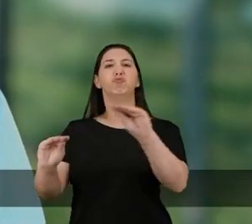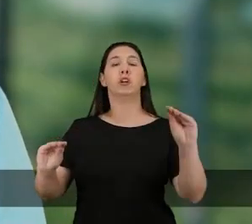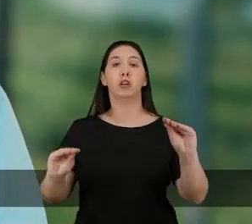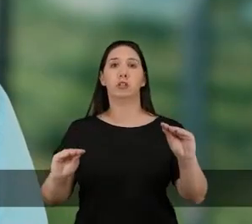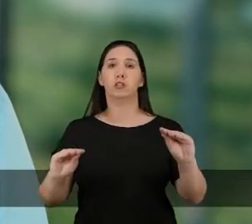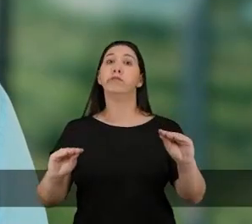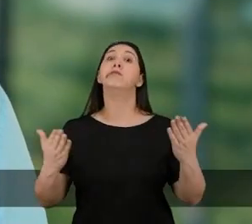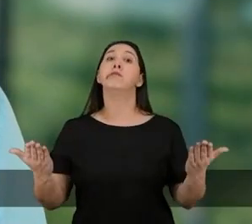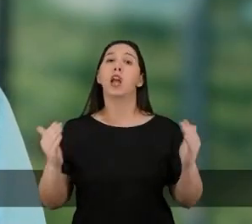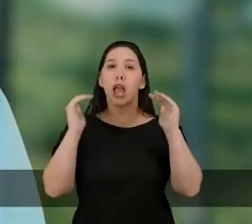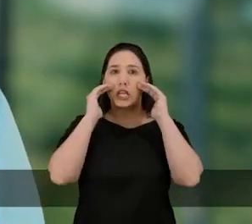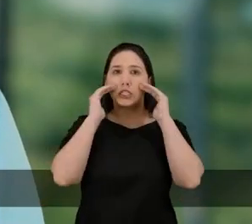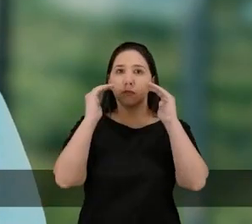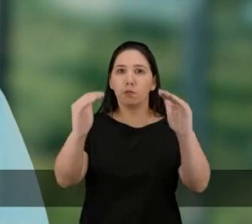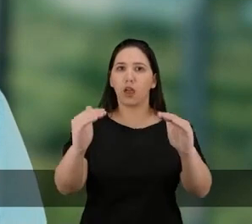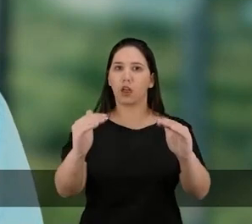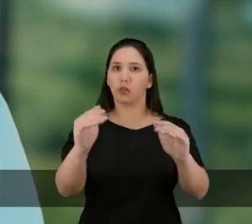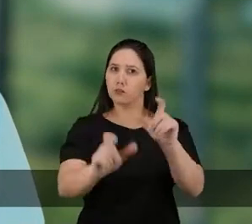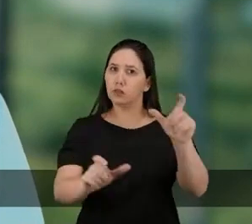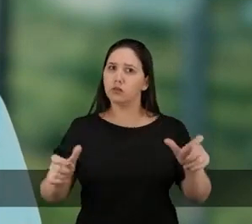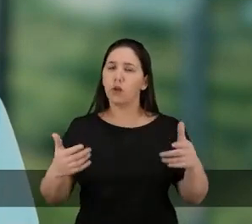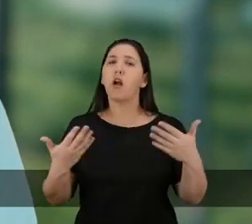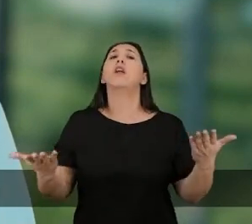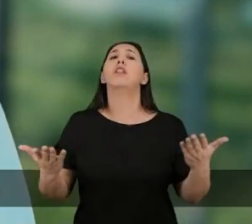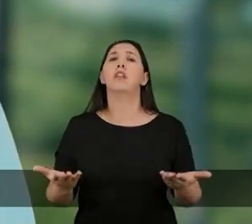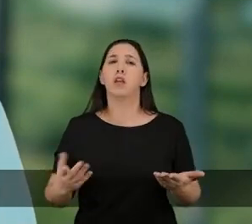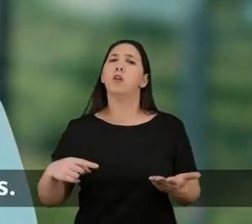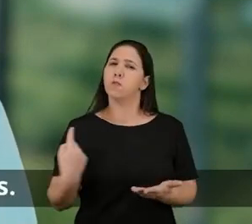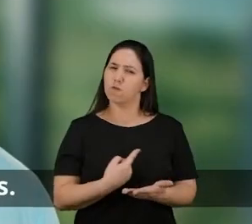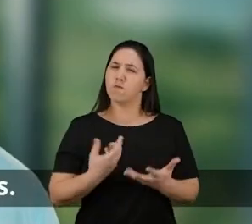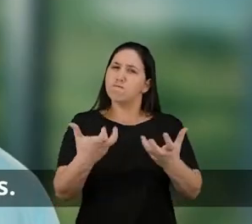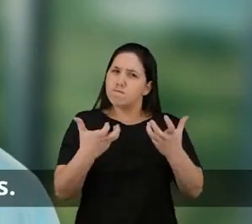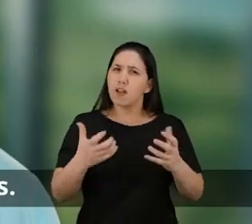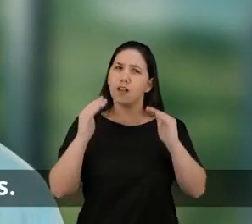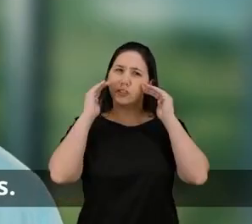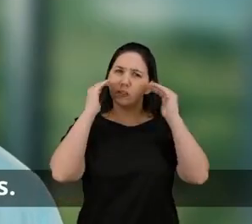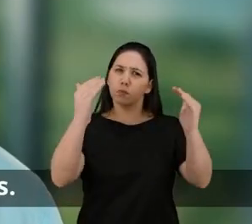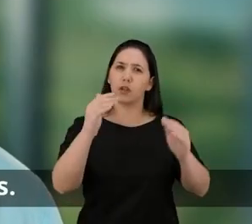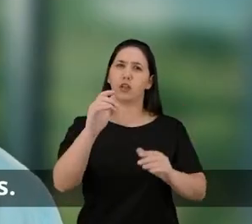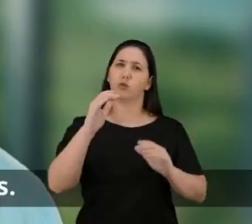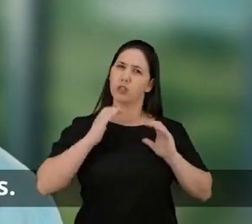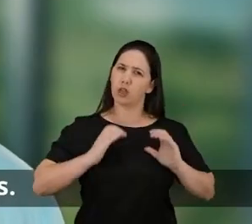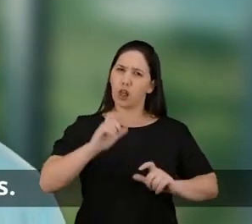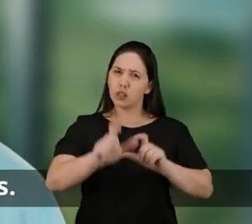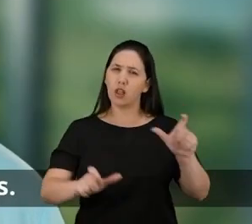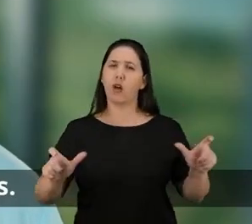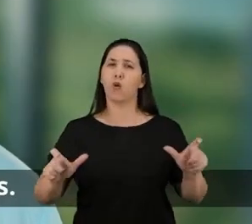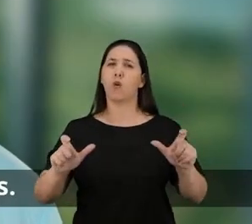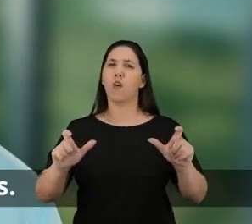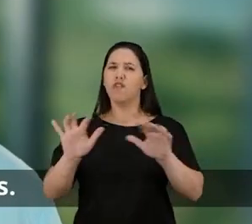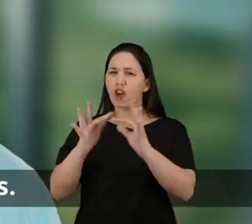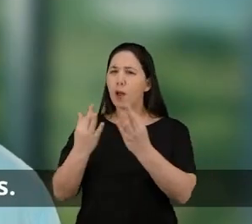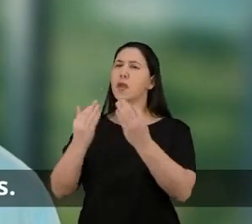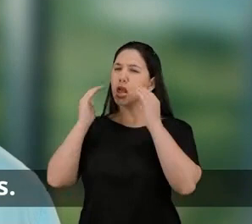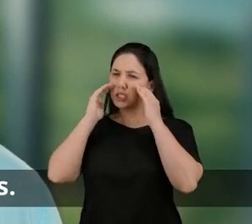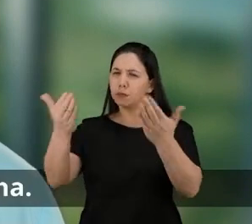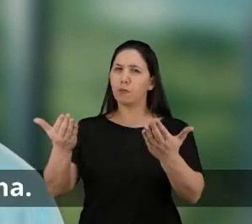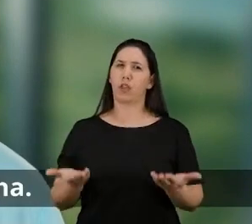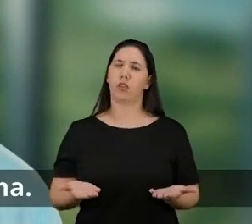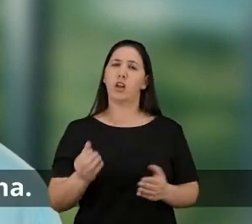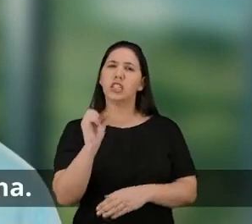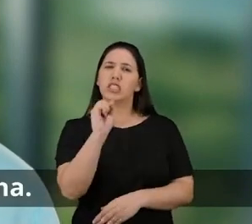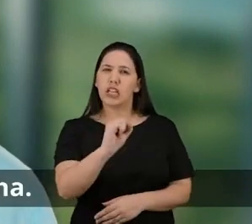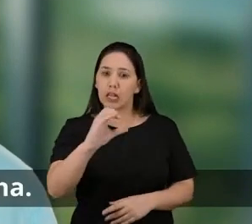respeito pela nossa gente e nós exigimos de volta. Respeito pelo cidadão, respeito pelas famílias,